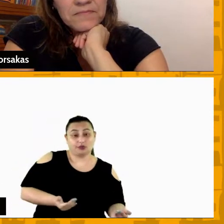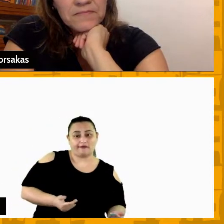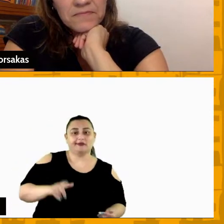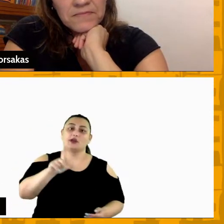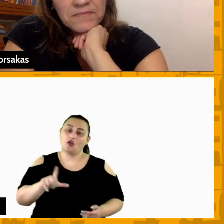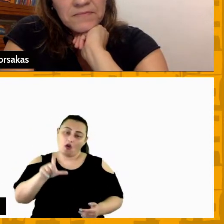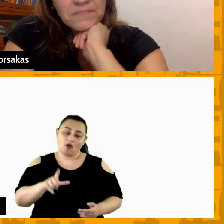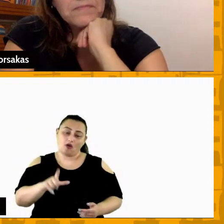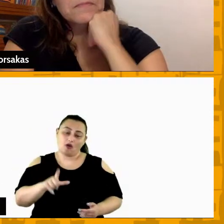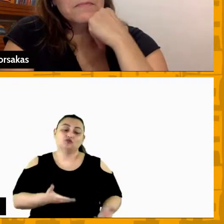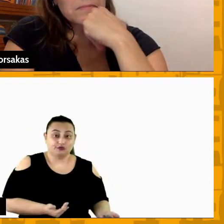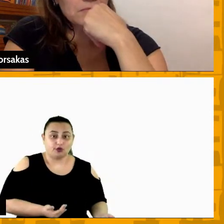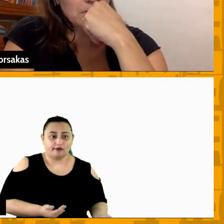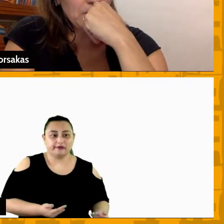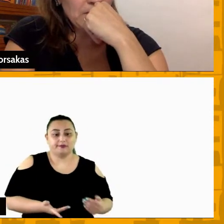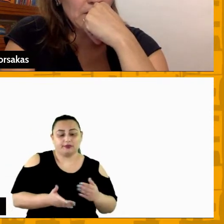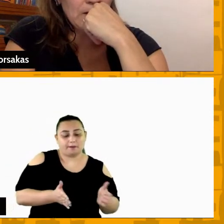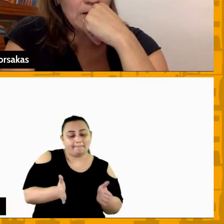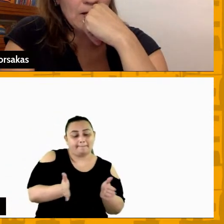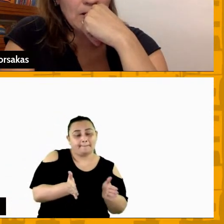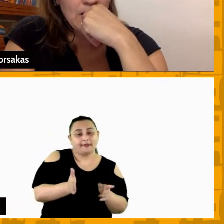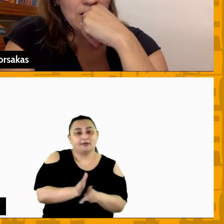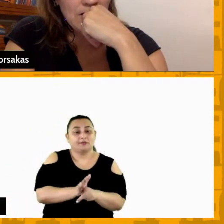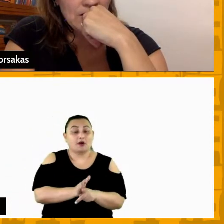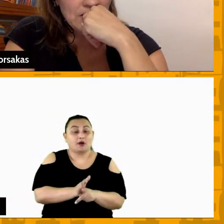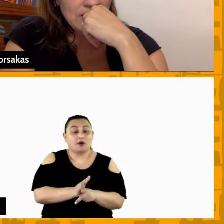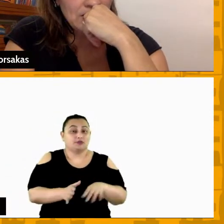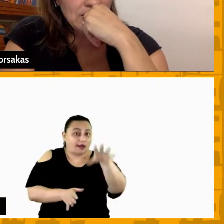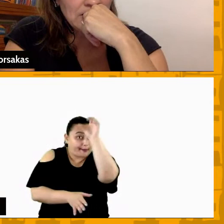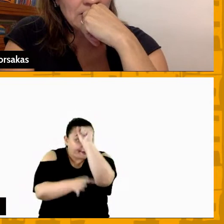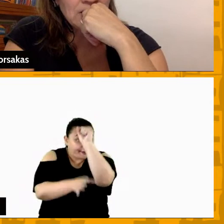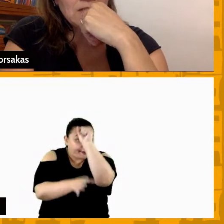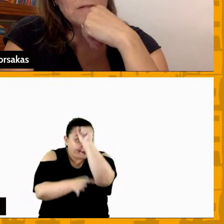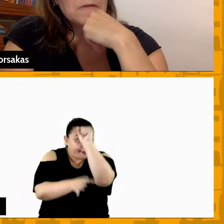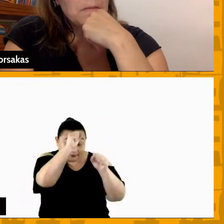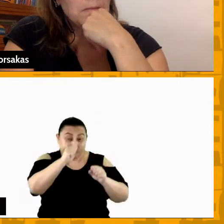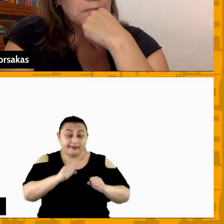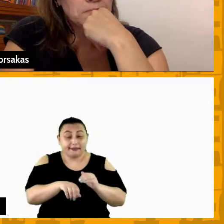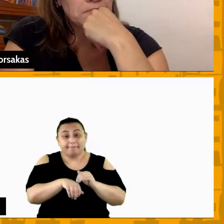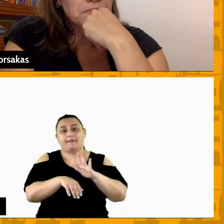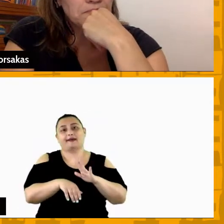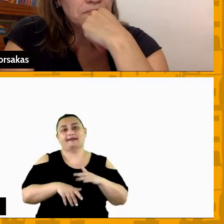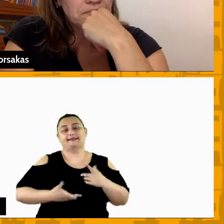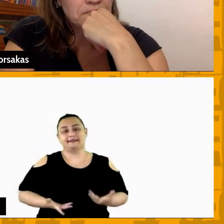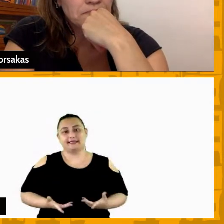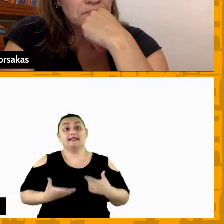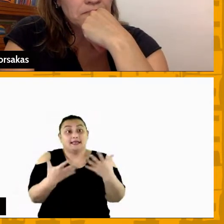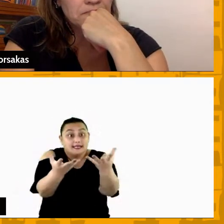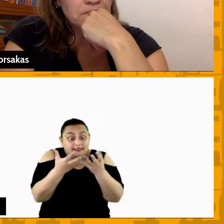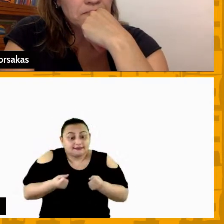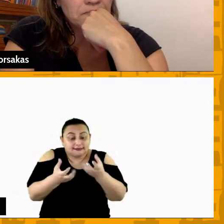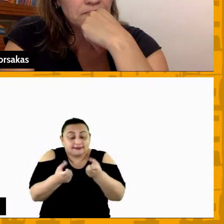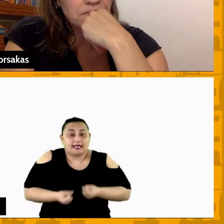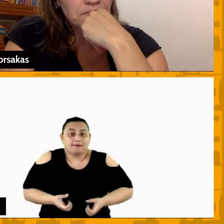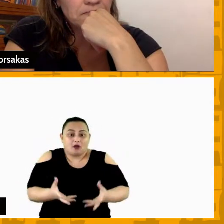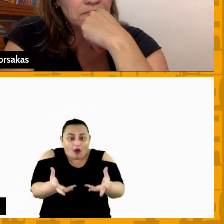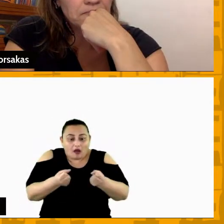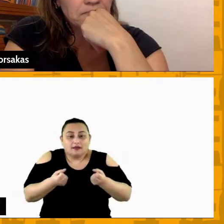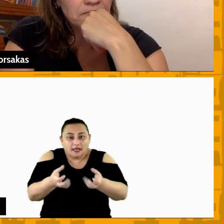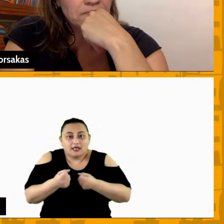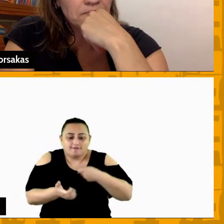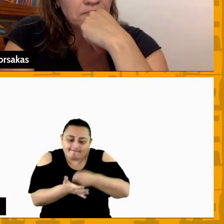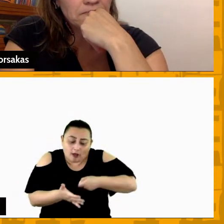atleta mais jovem por estar num período de mais aprendizado ele recebe mais informação ele é